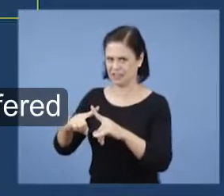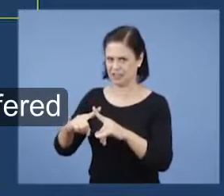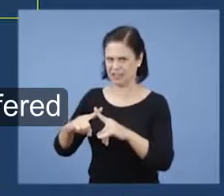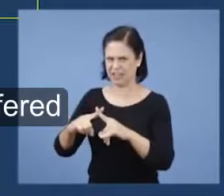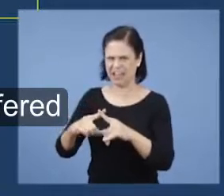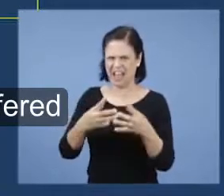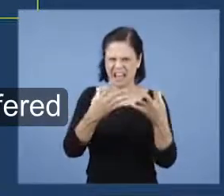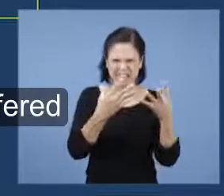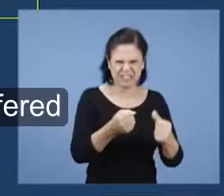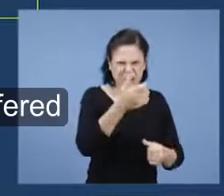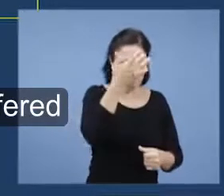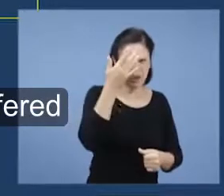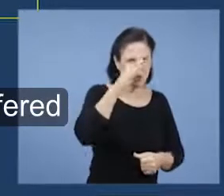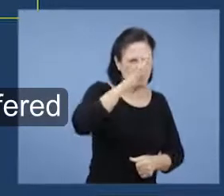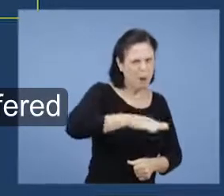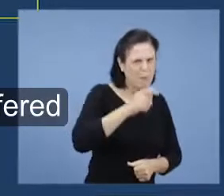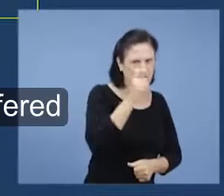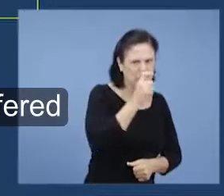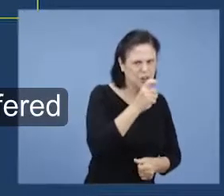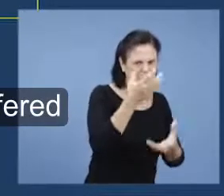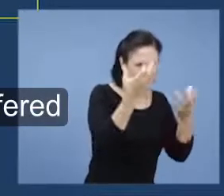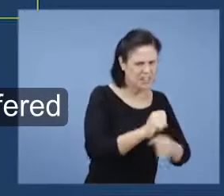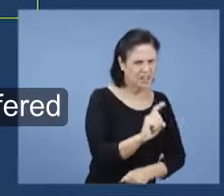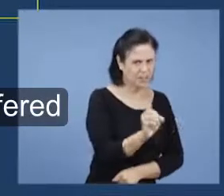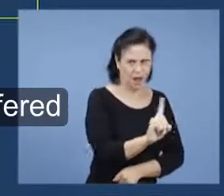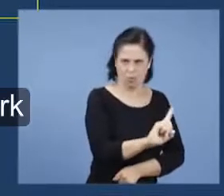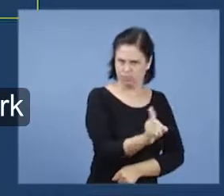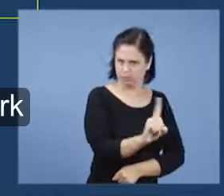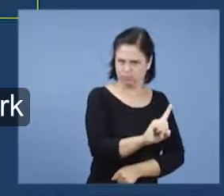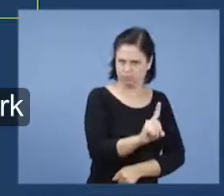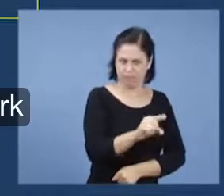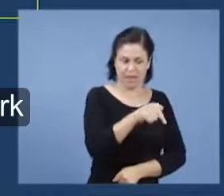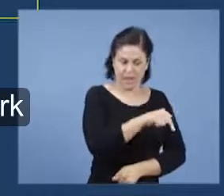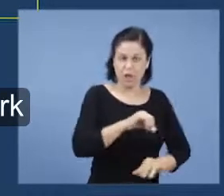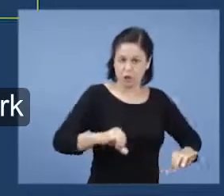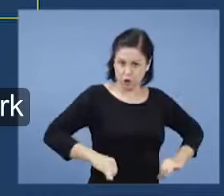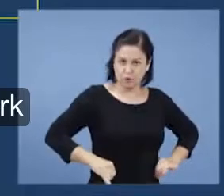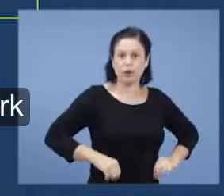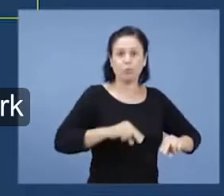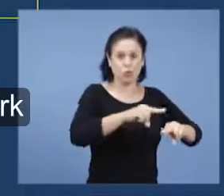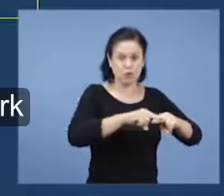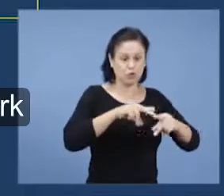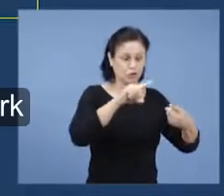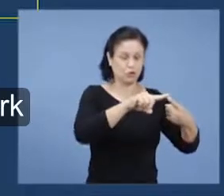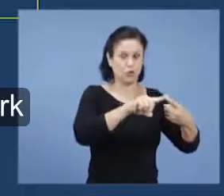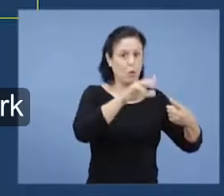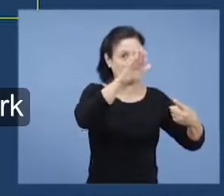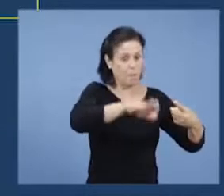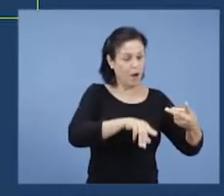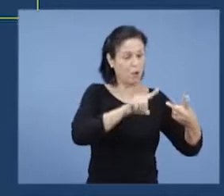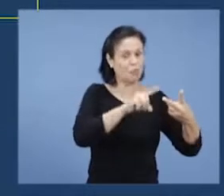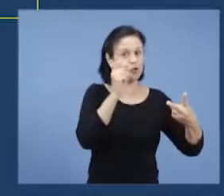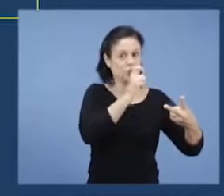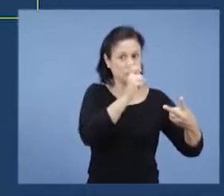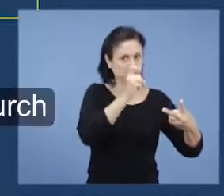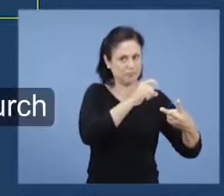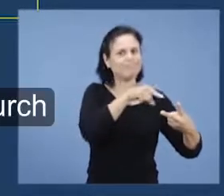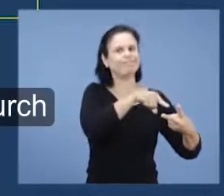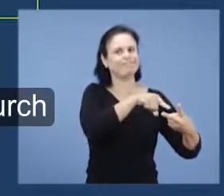maus, nem os mentirosos. E ela sofreu por causa disso. Aí, nós vamos dizer, o trabalho,